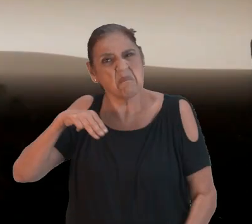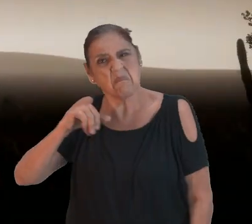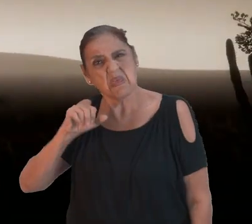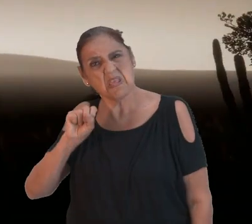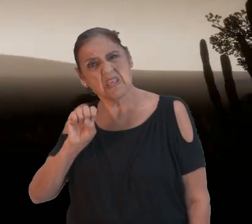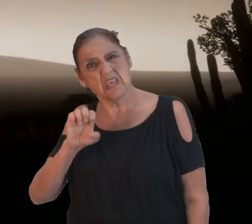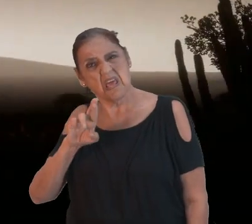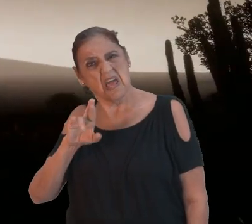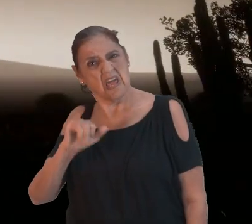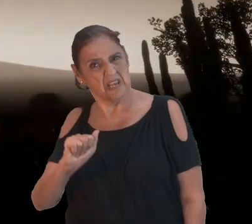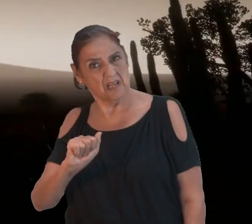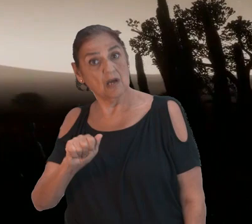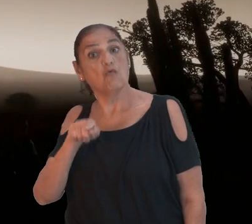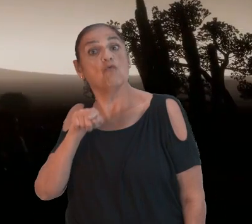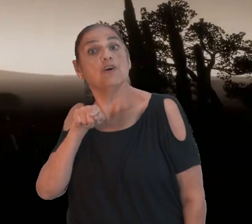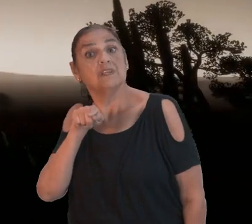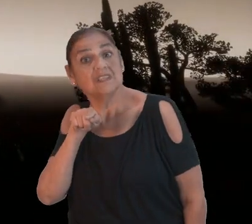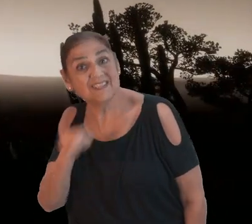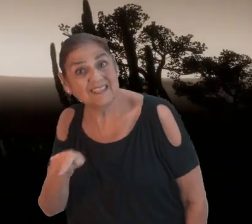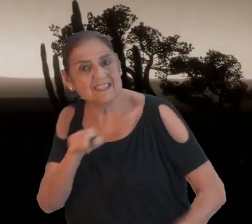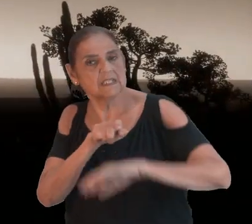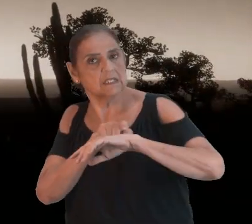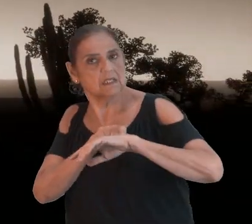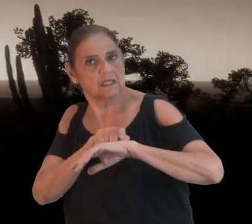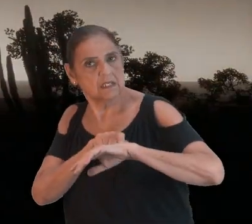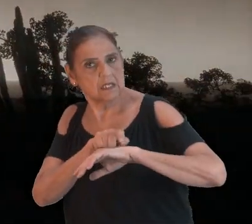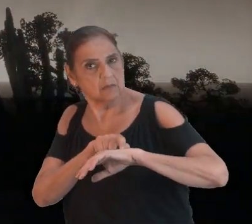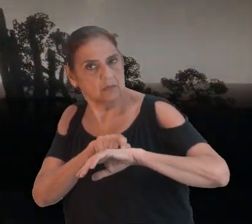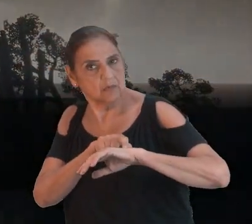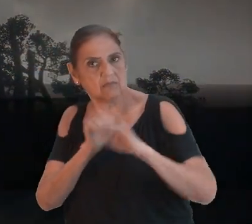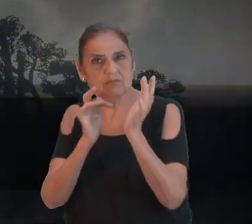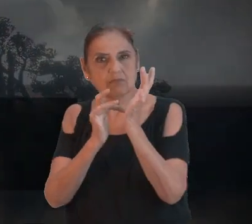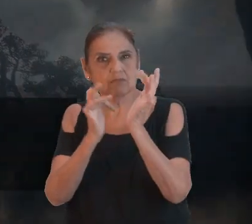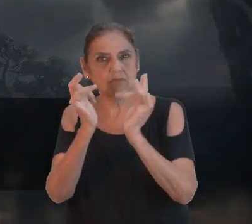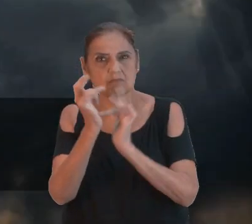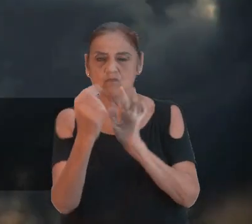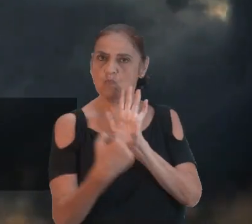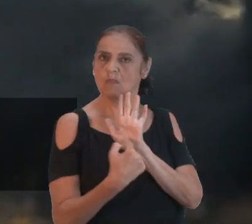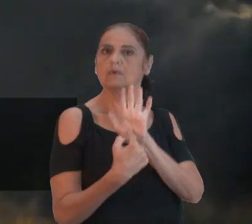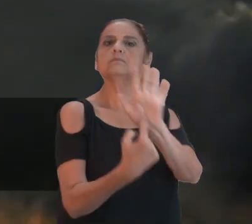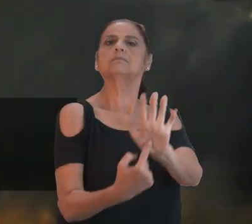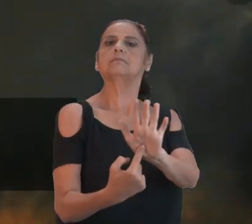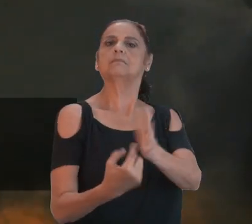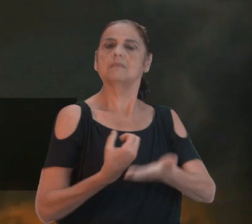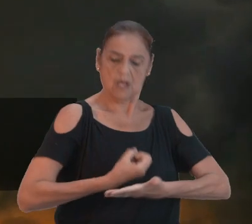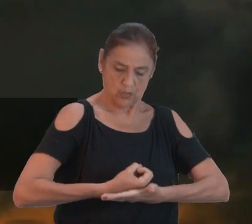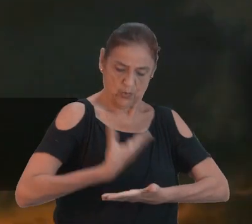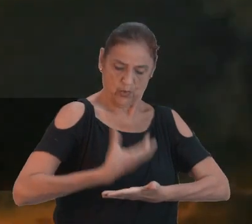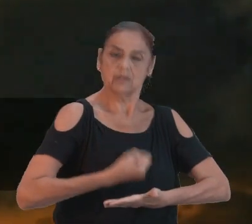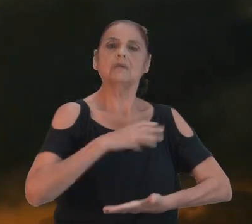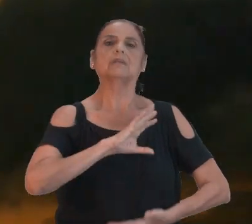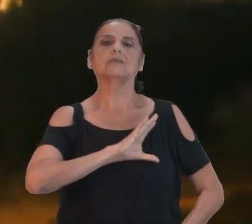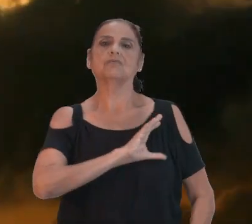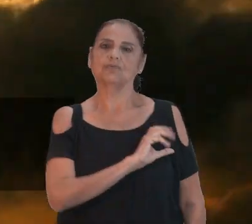Foi nessa paisagem que Jesus veio apresentar a doutrina de amor,